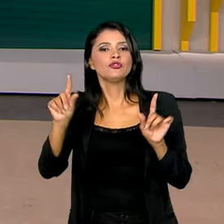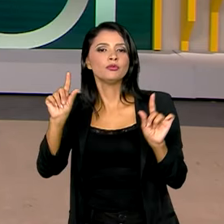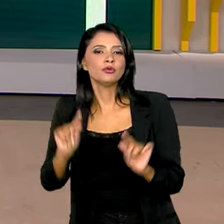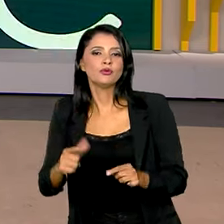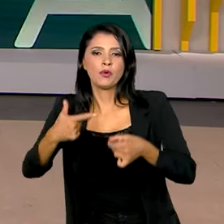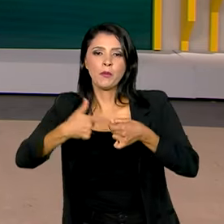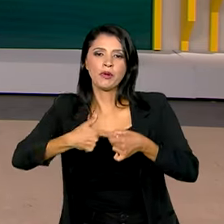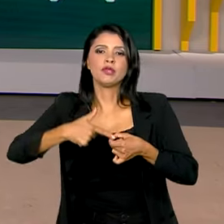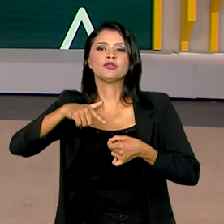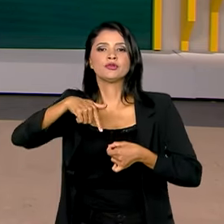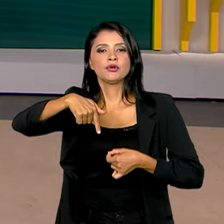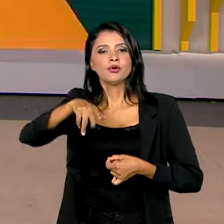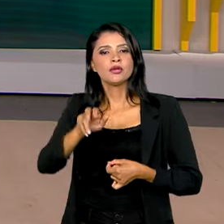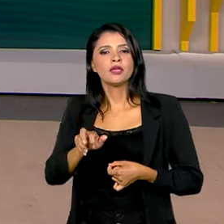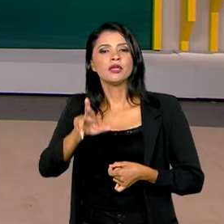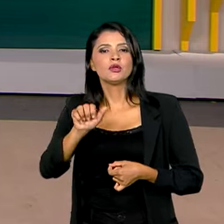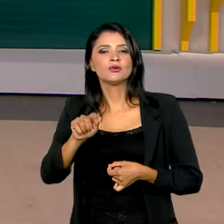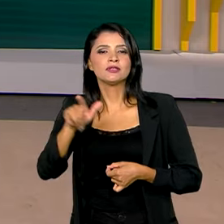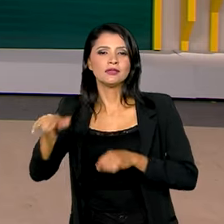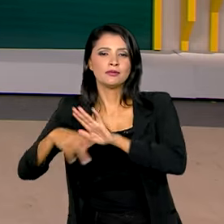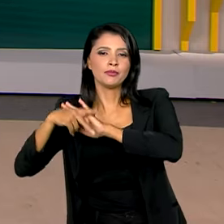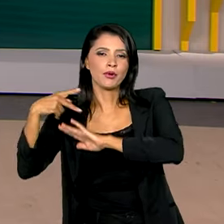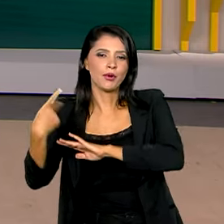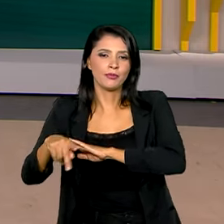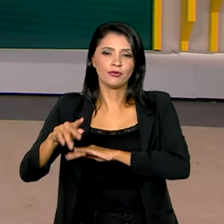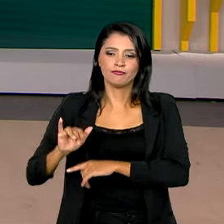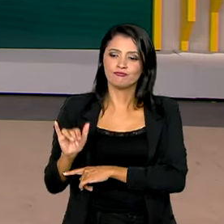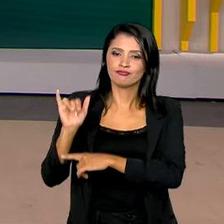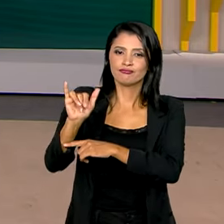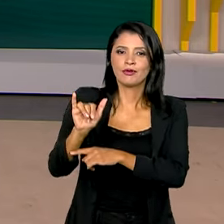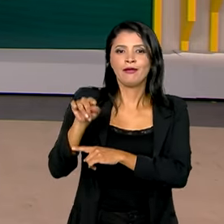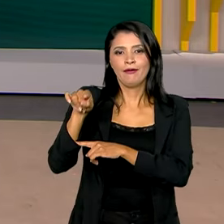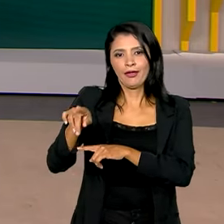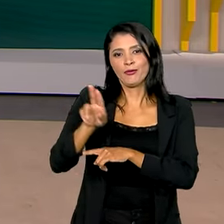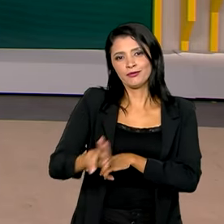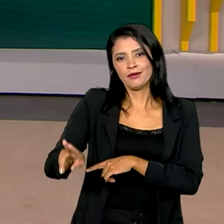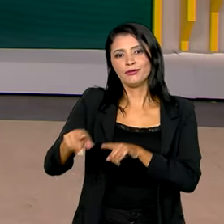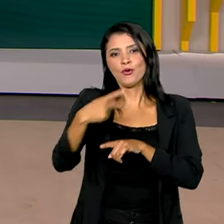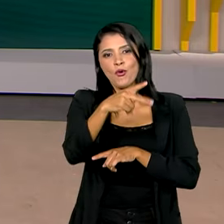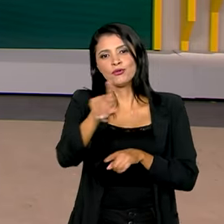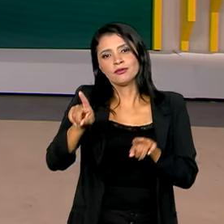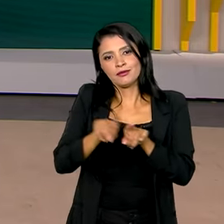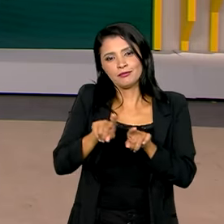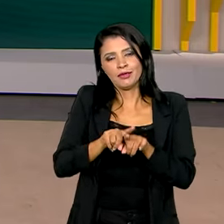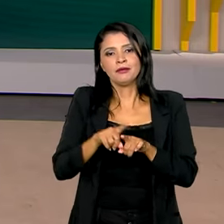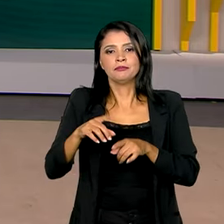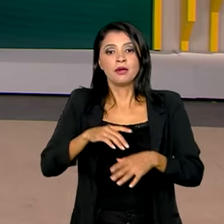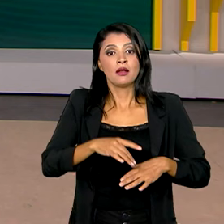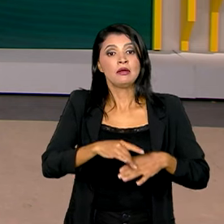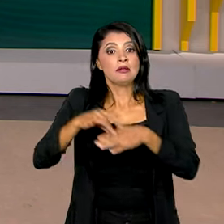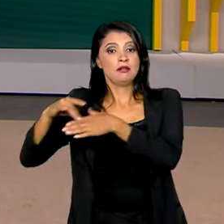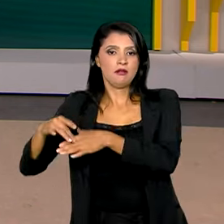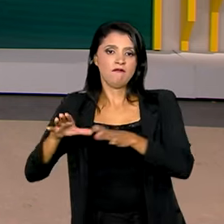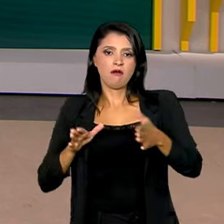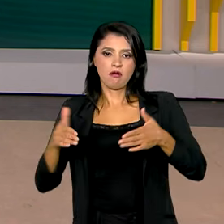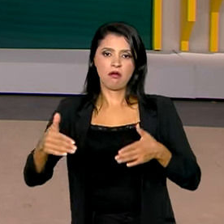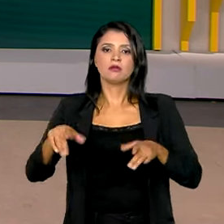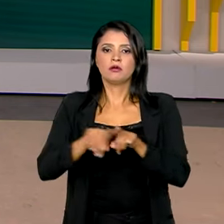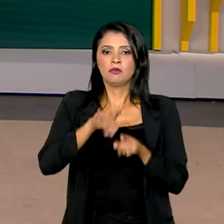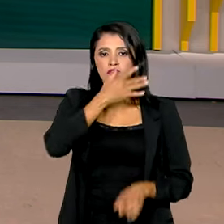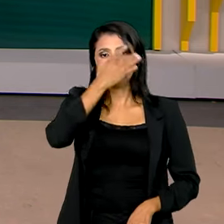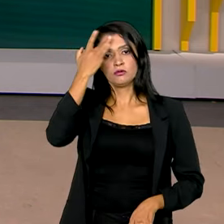aviação, o combustível usado por aviões e outras aeronaves para o transporte de cargas e de passageiros.